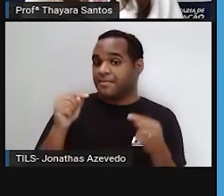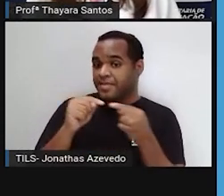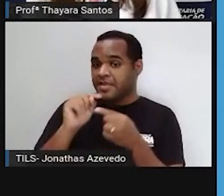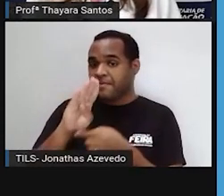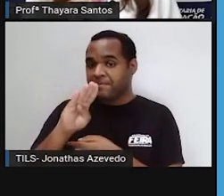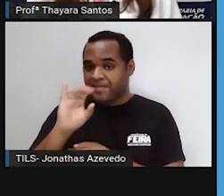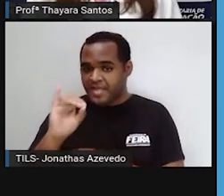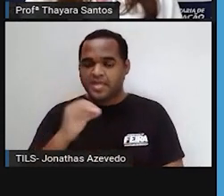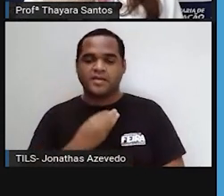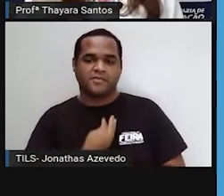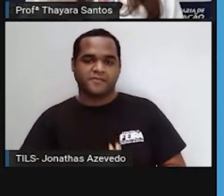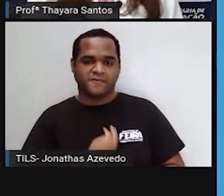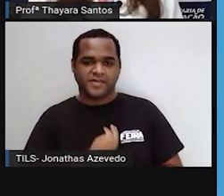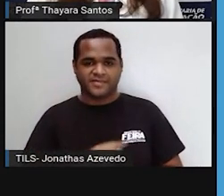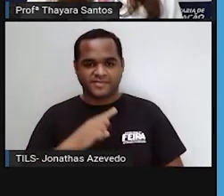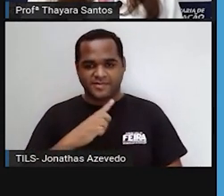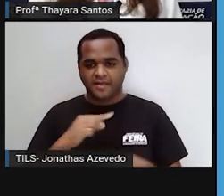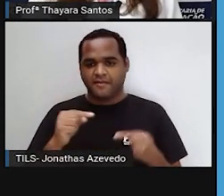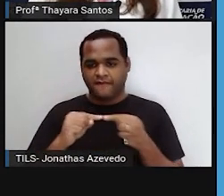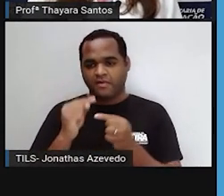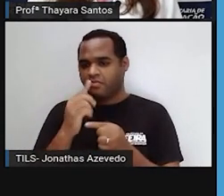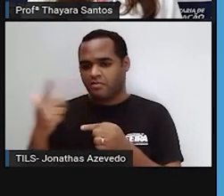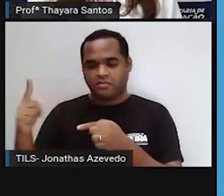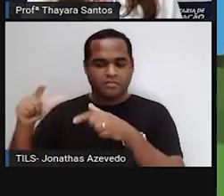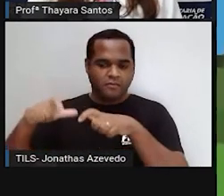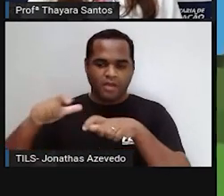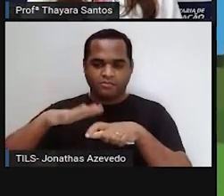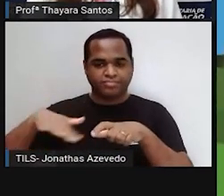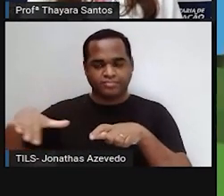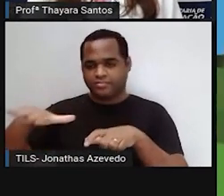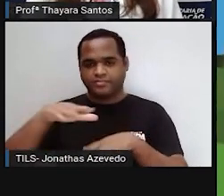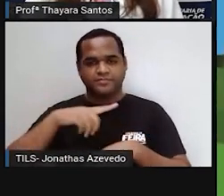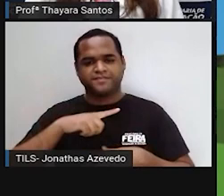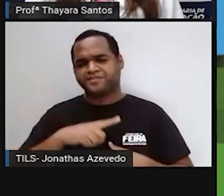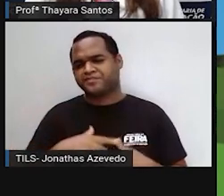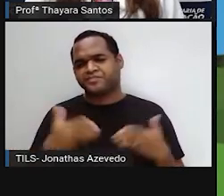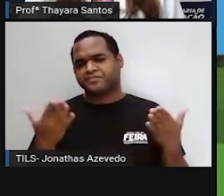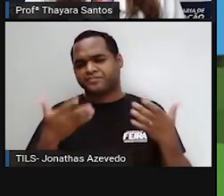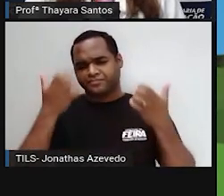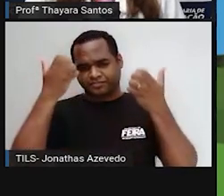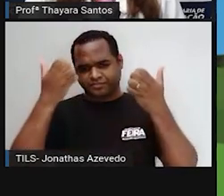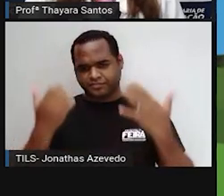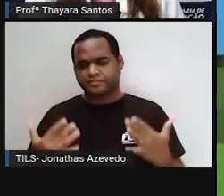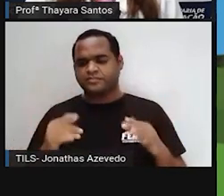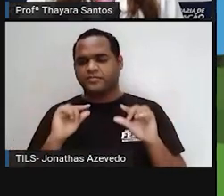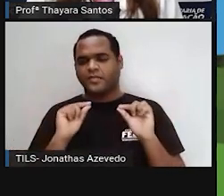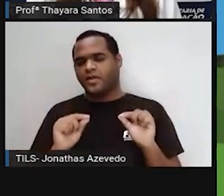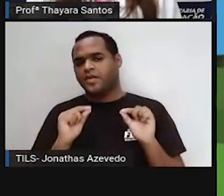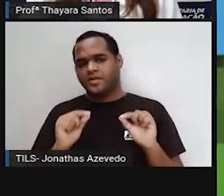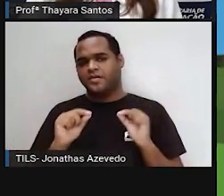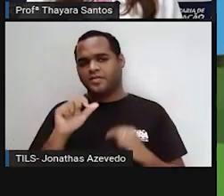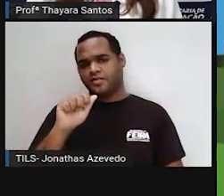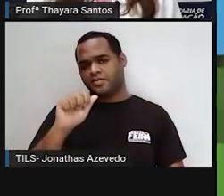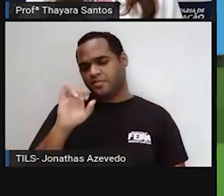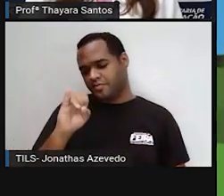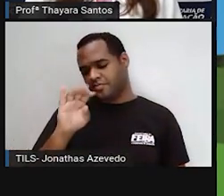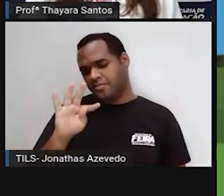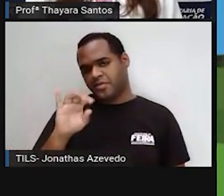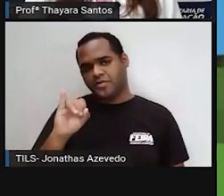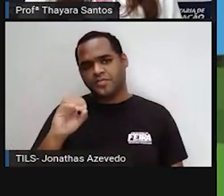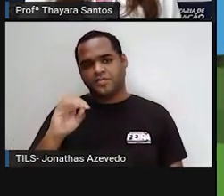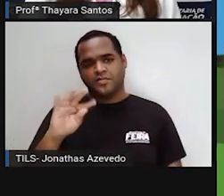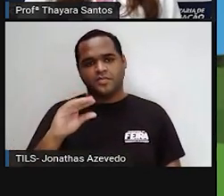biótico, são as coisas vivas daquele ambiente. Agora, vamos entender o que são os fatores abióticos.